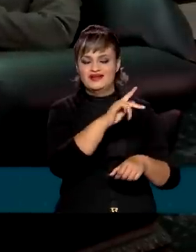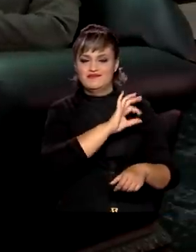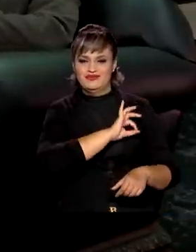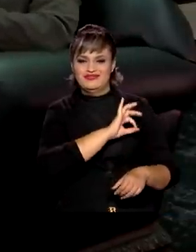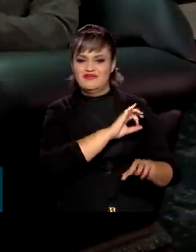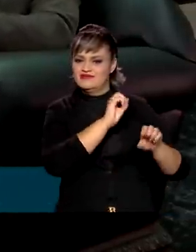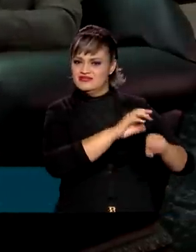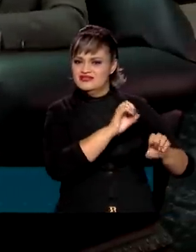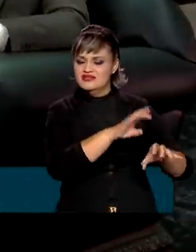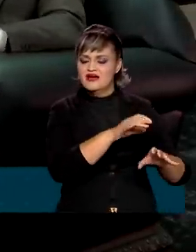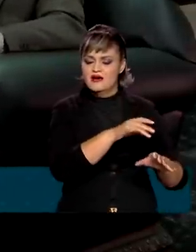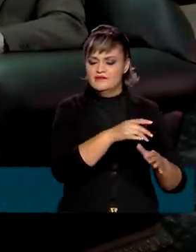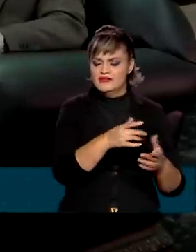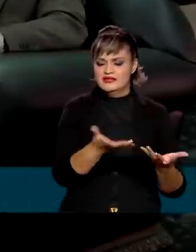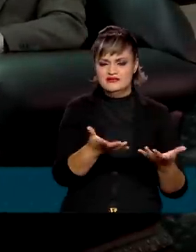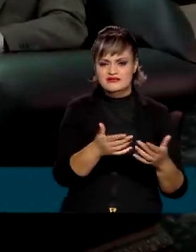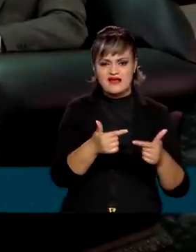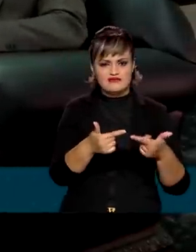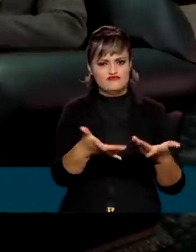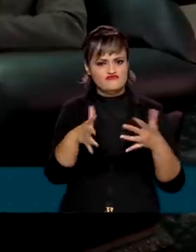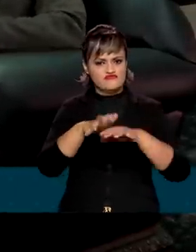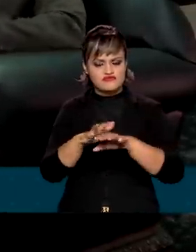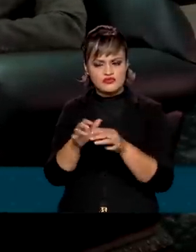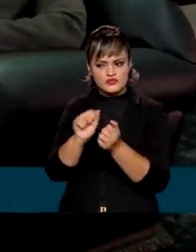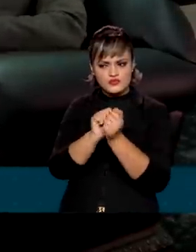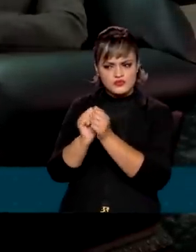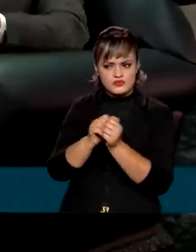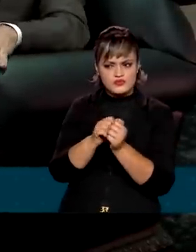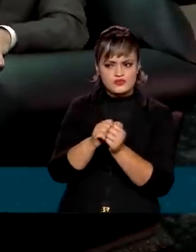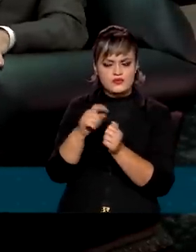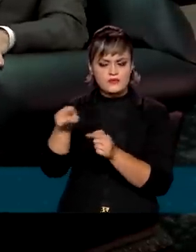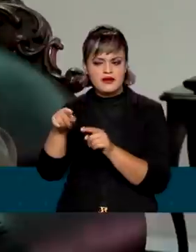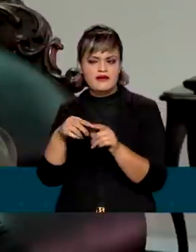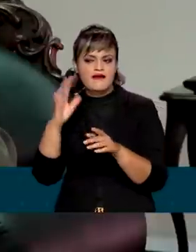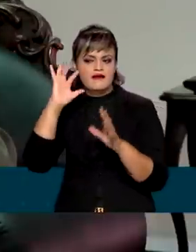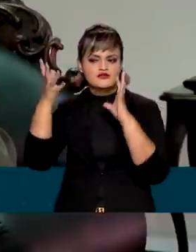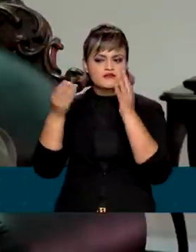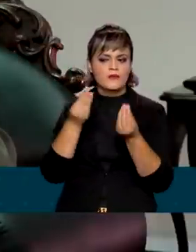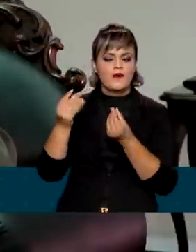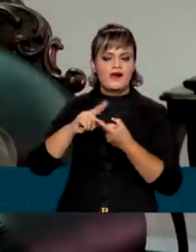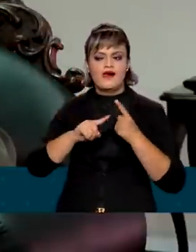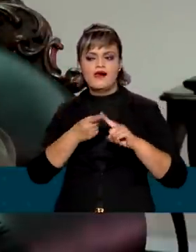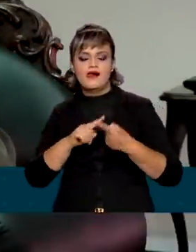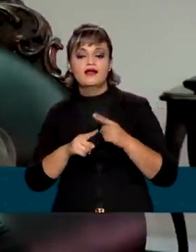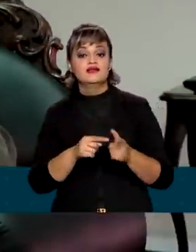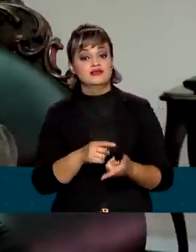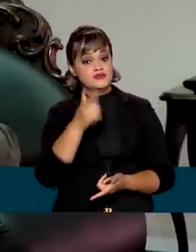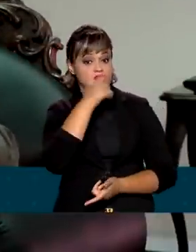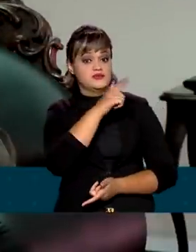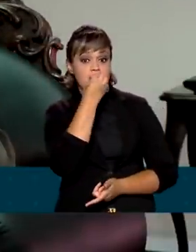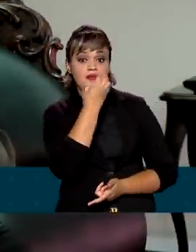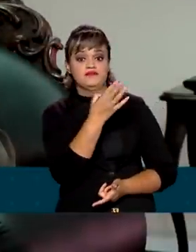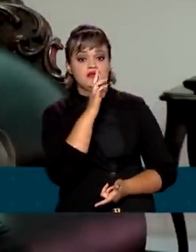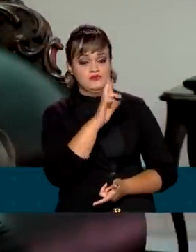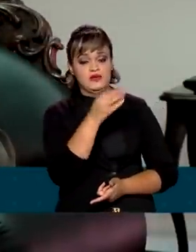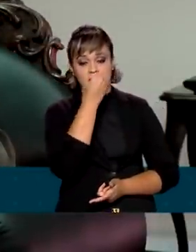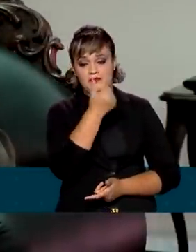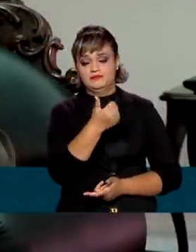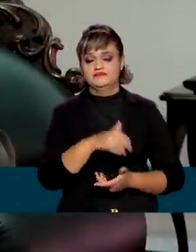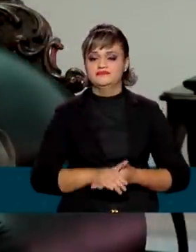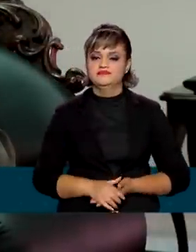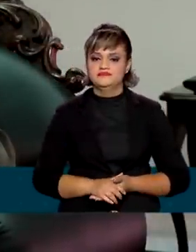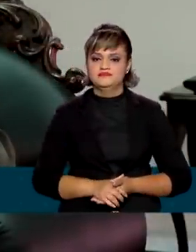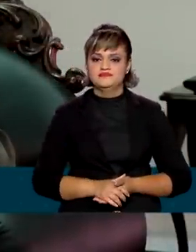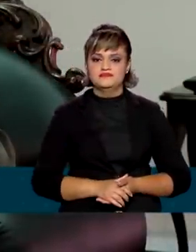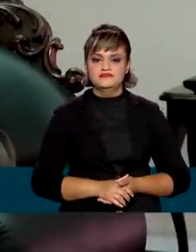Realizando operações integradas também, voltadas para essa finalidade. Eu acho que a gente teve bons números e excelentes resultados aí ao longo do ano de